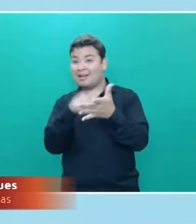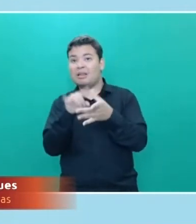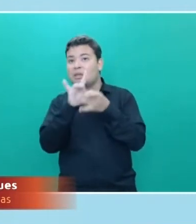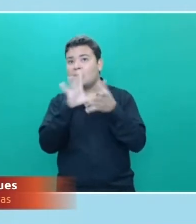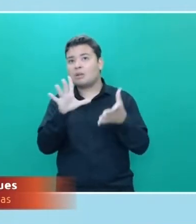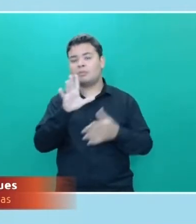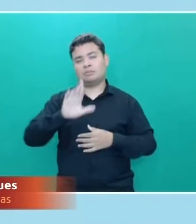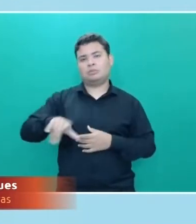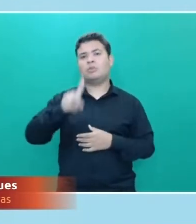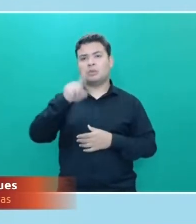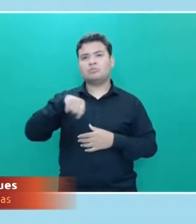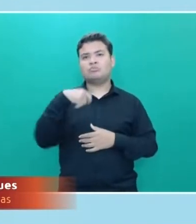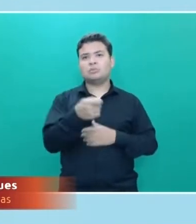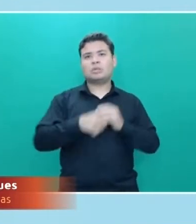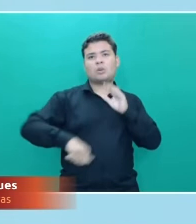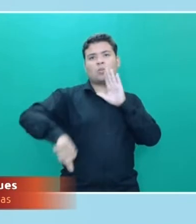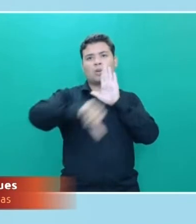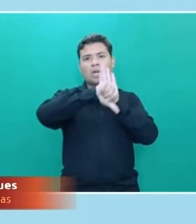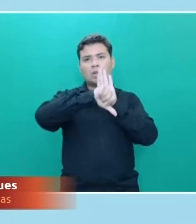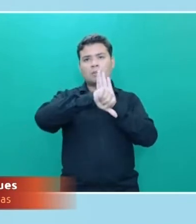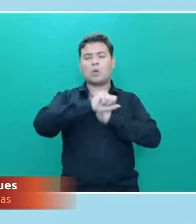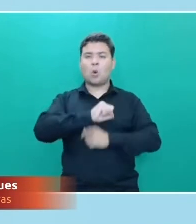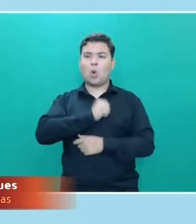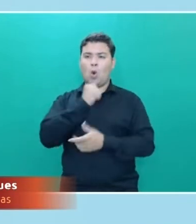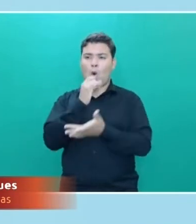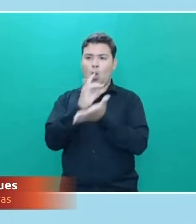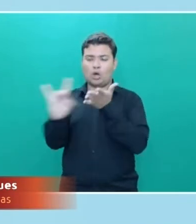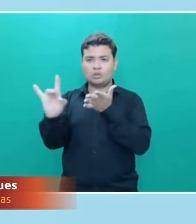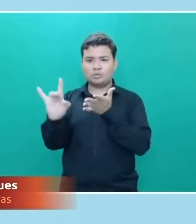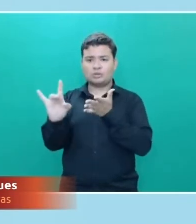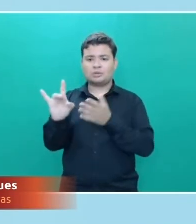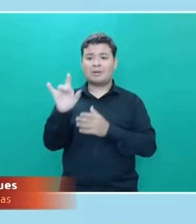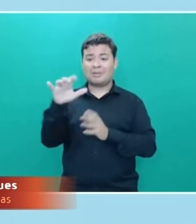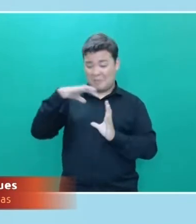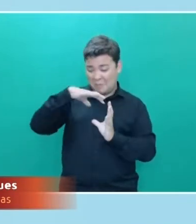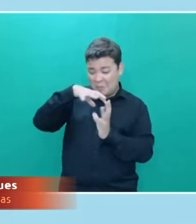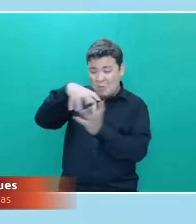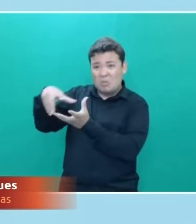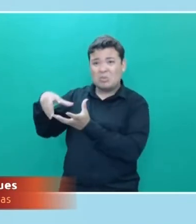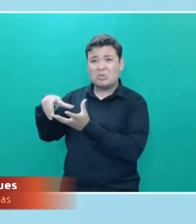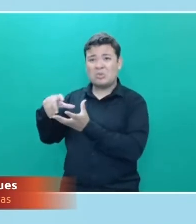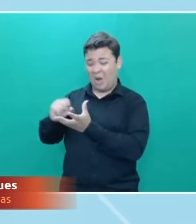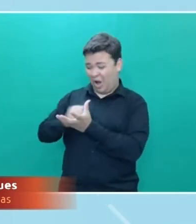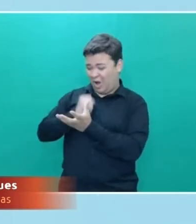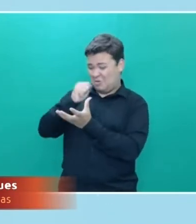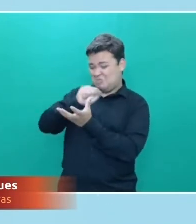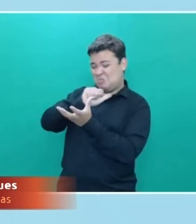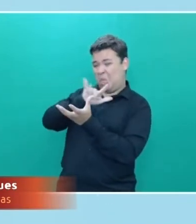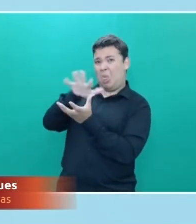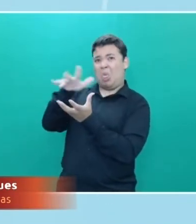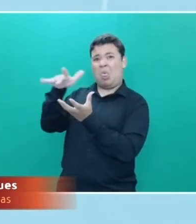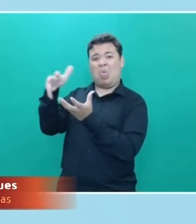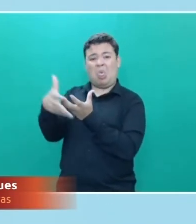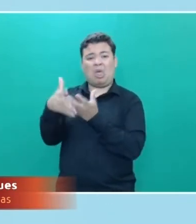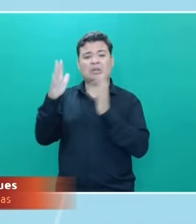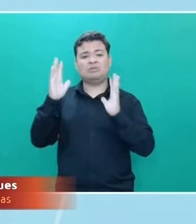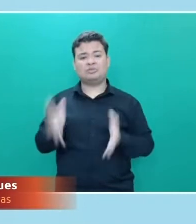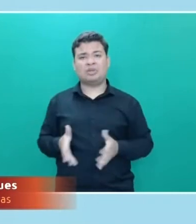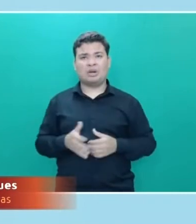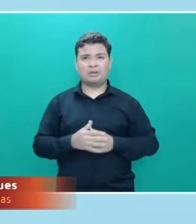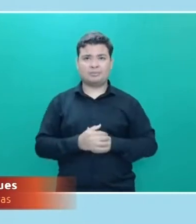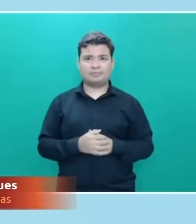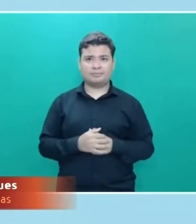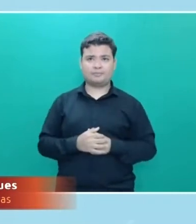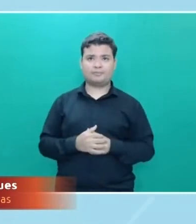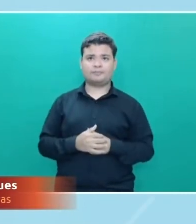crime, ela passa a ser ódio e o mundo já está repleto de ódio, está prezando de mais amor. Voltando para a questão